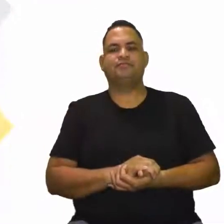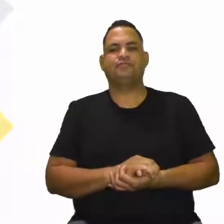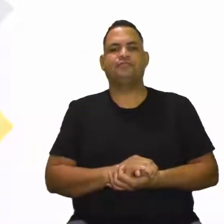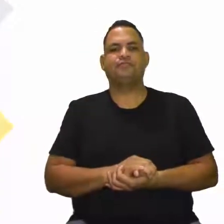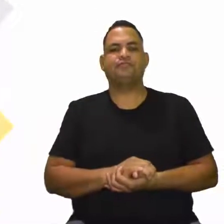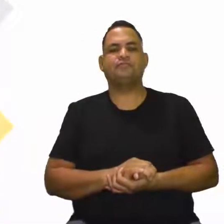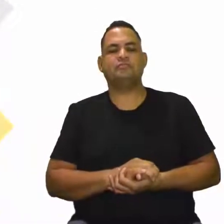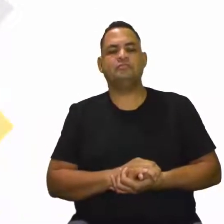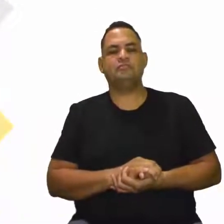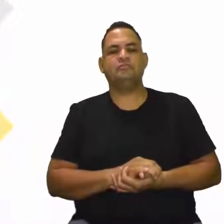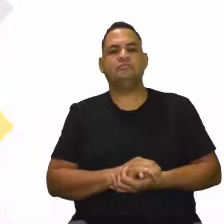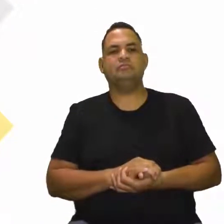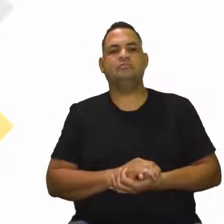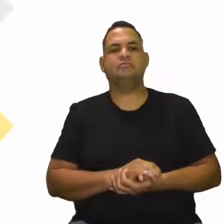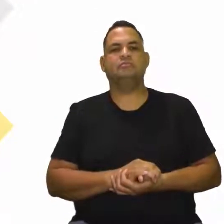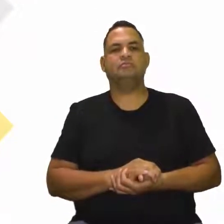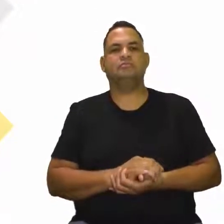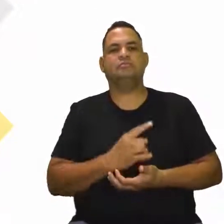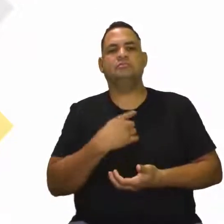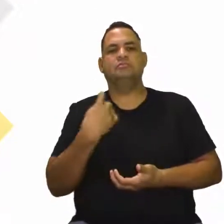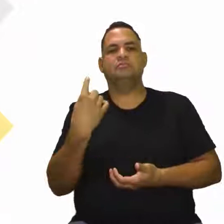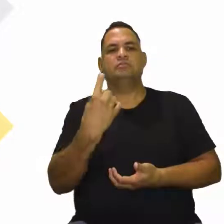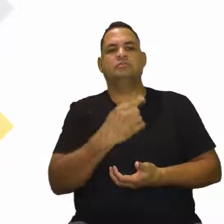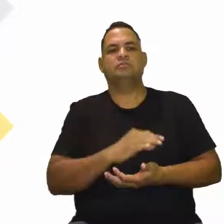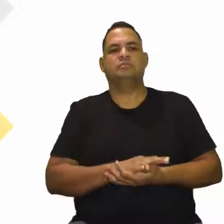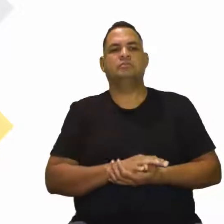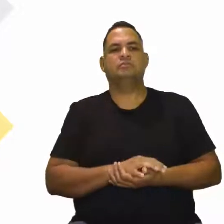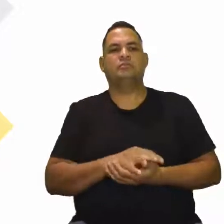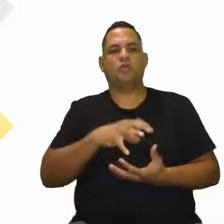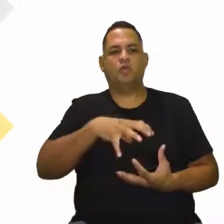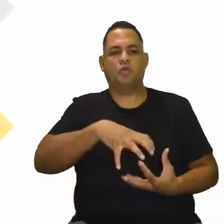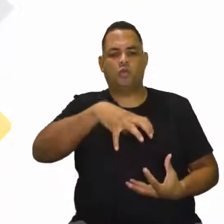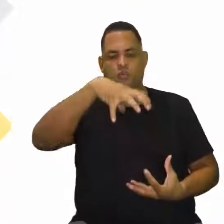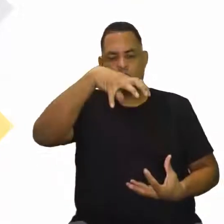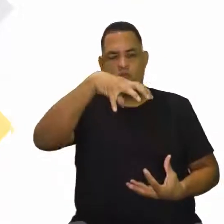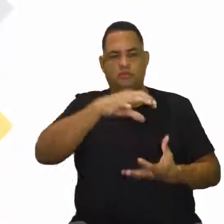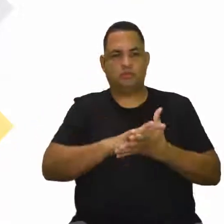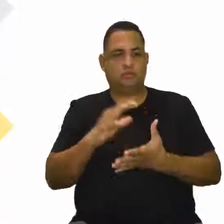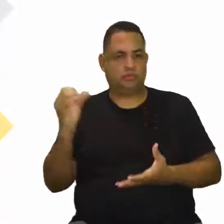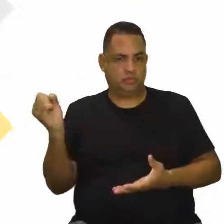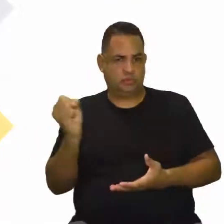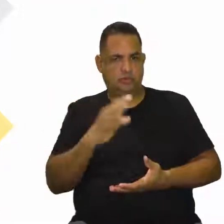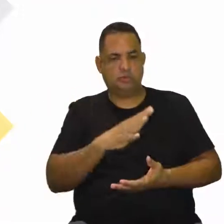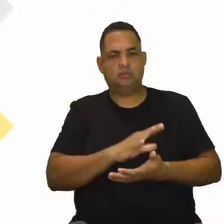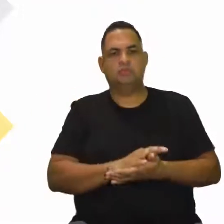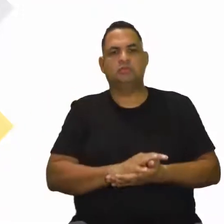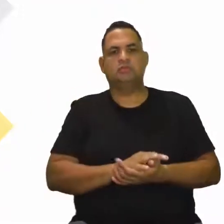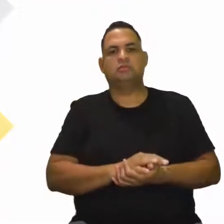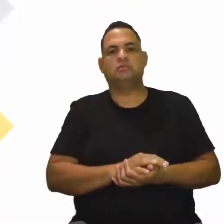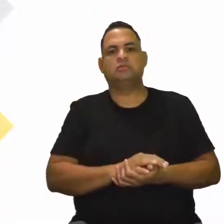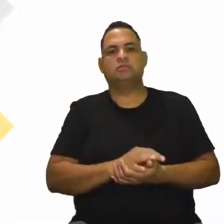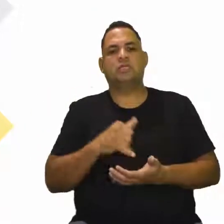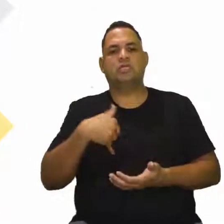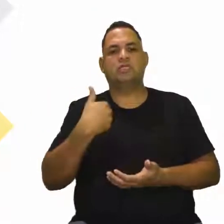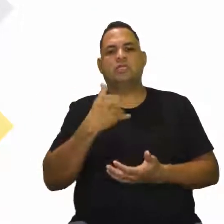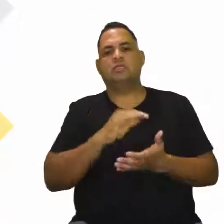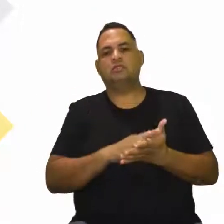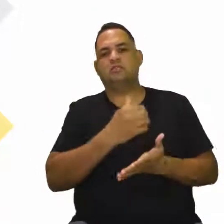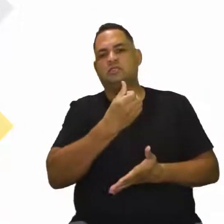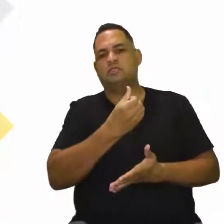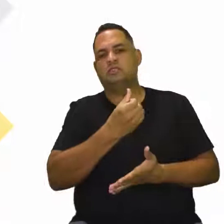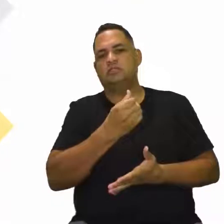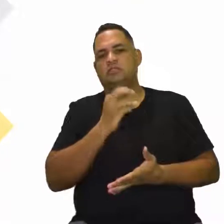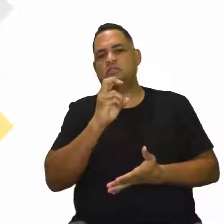vamos lá. Então, nós dizemos aí que os jovens, os idosos que são jovens, eles estão aí na faixa etária entre